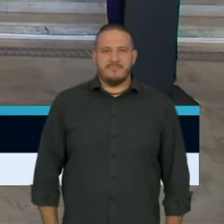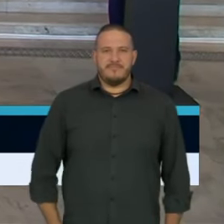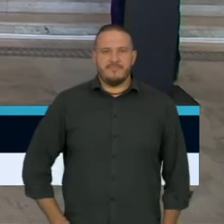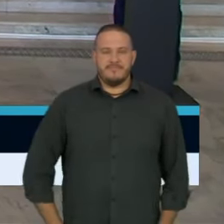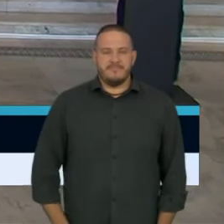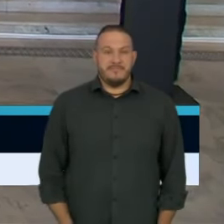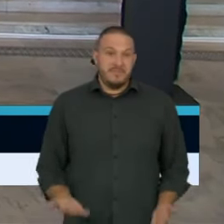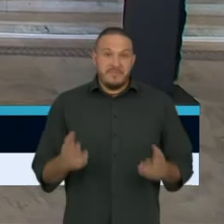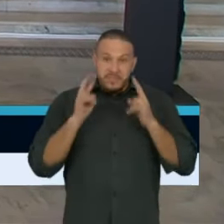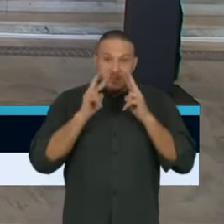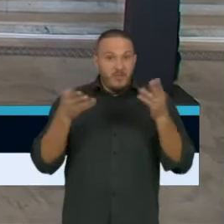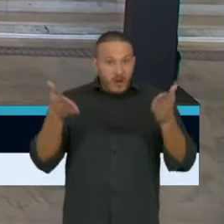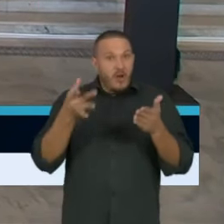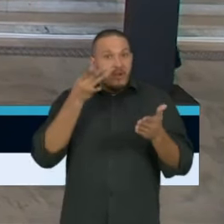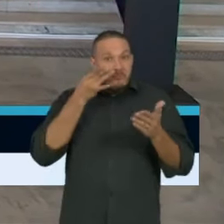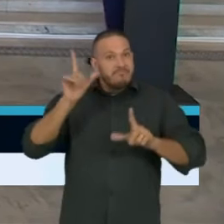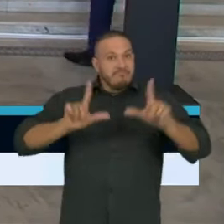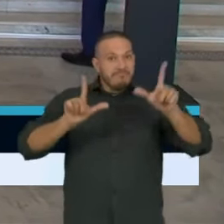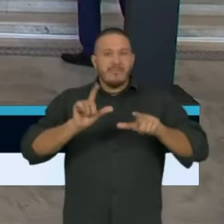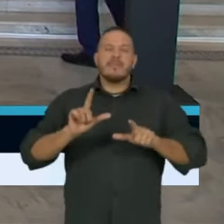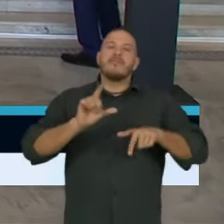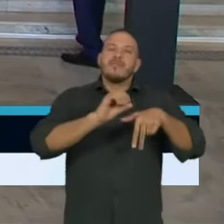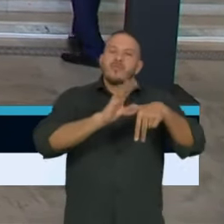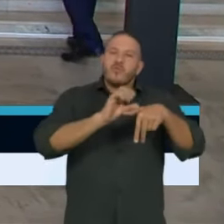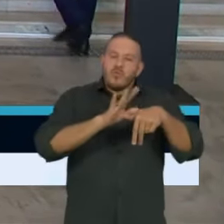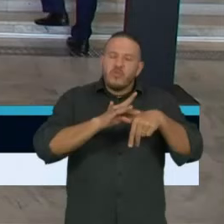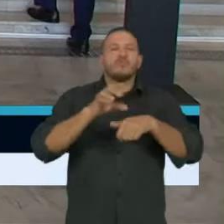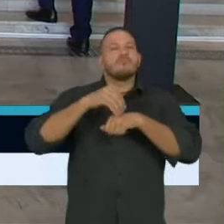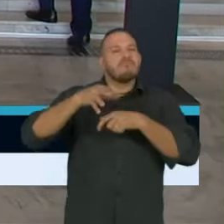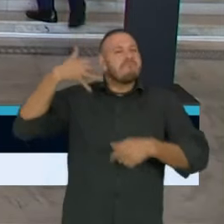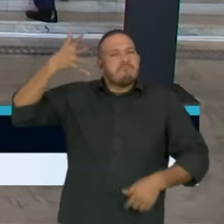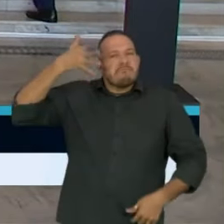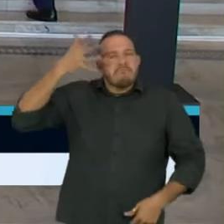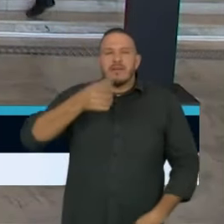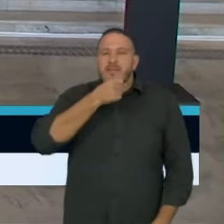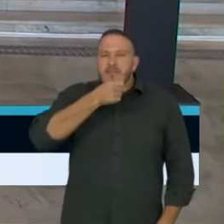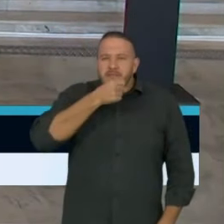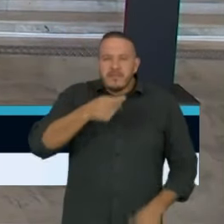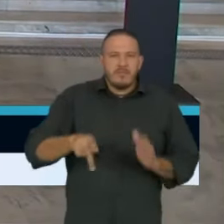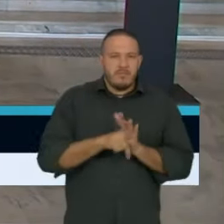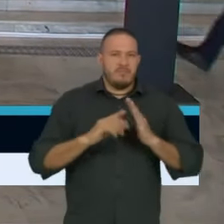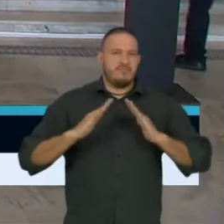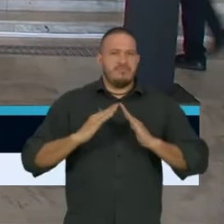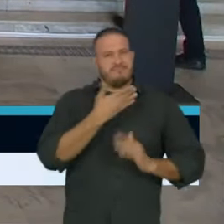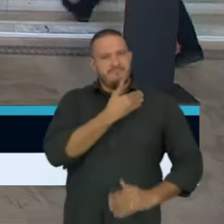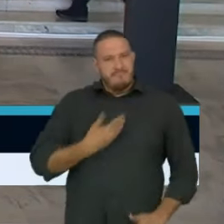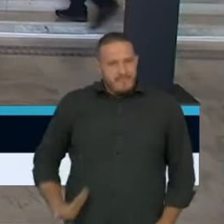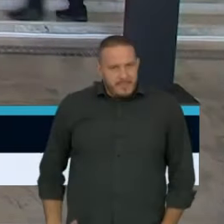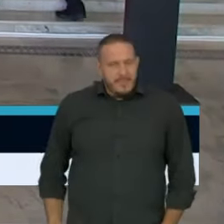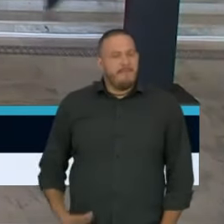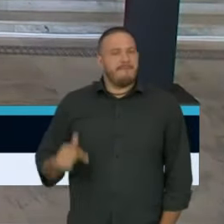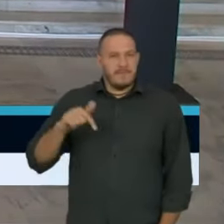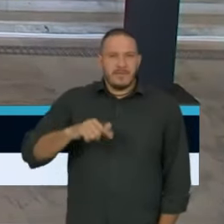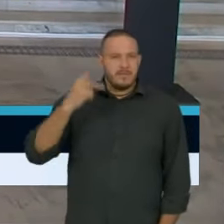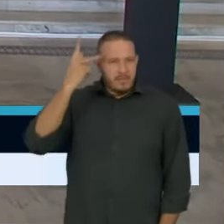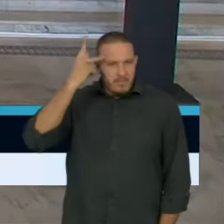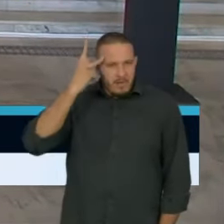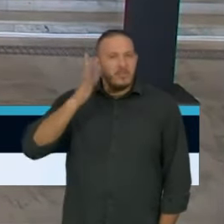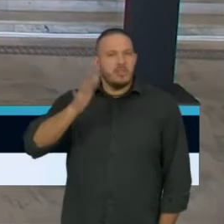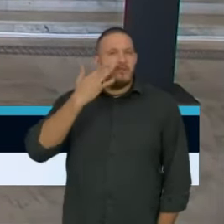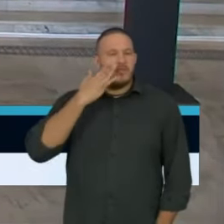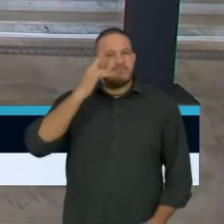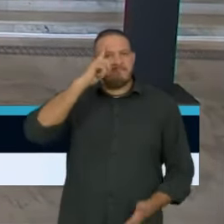Você assistiu ao vivo pela TV Cultura a transmissão da entrevista coletiva direto do Palácio dos Bandeirantes, onde foi